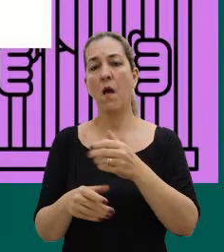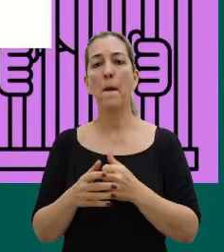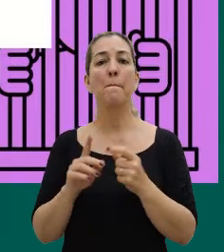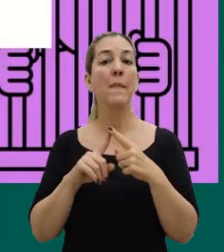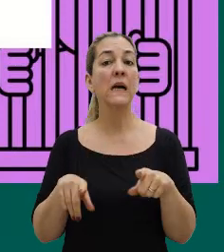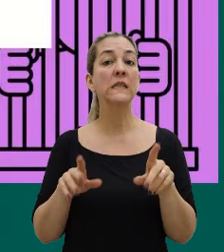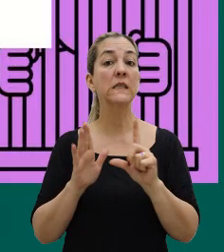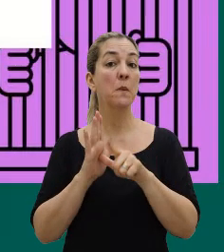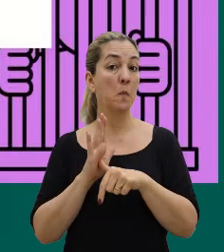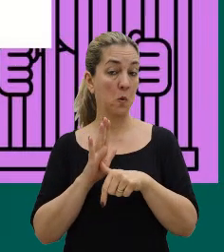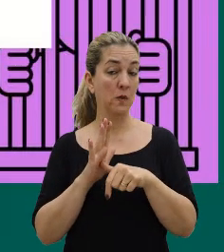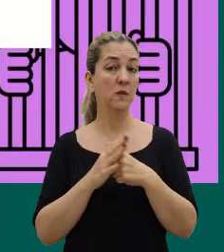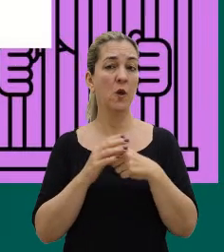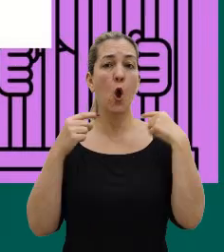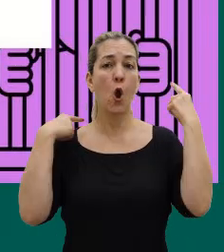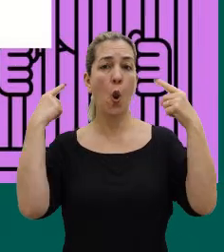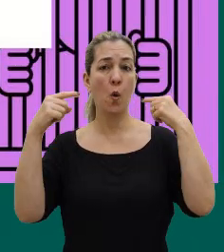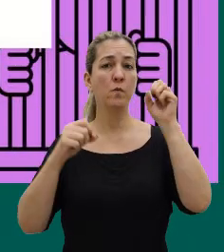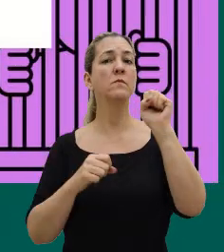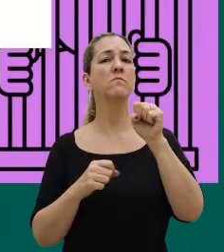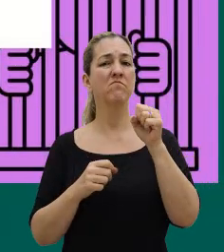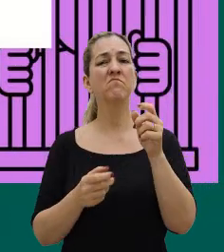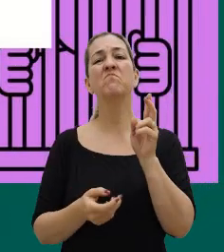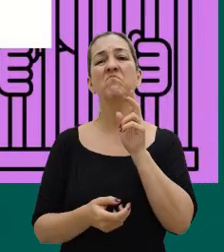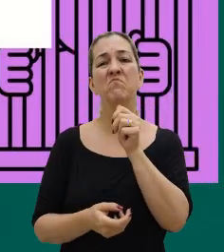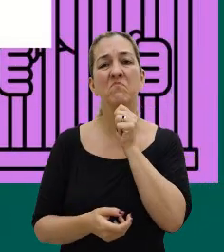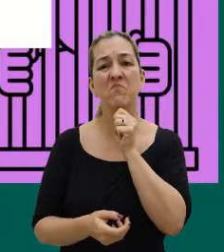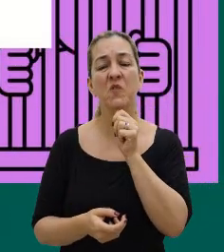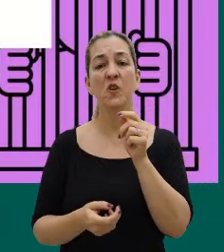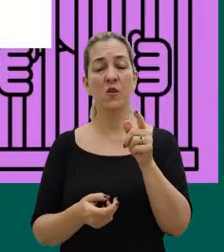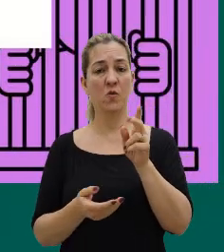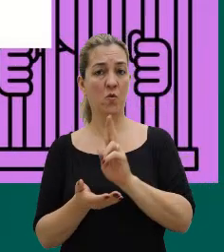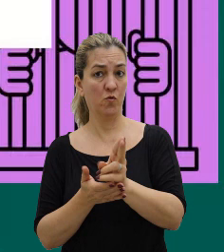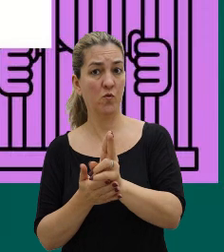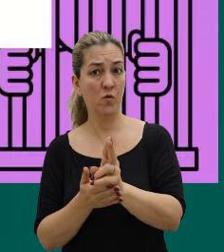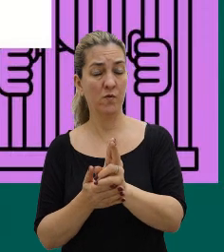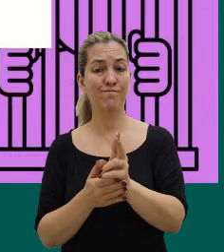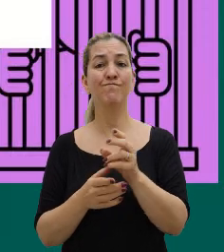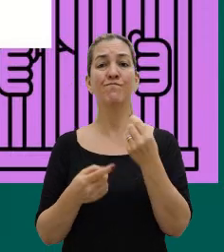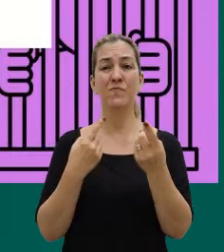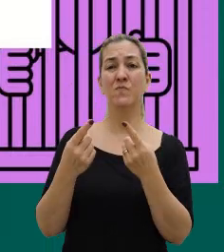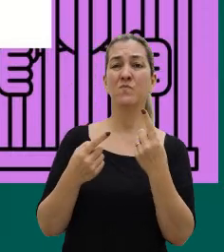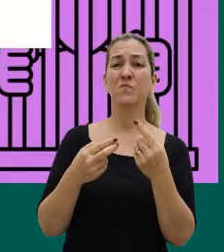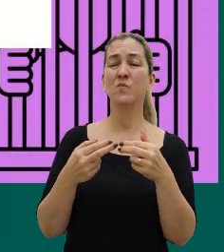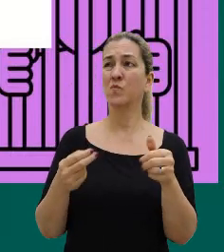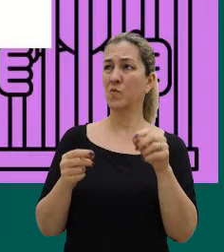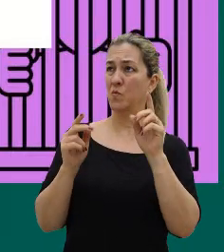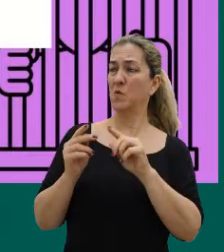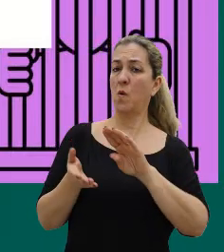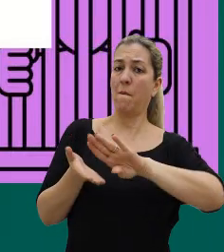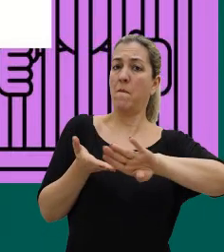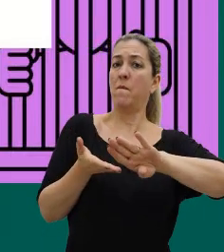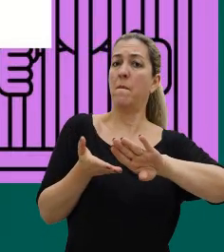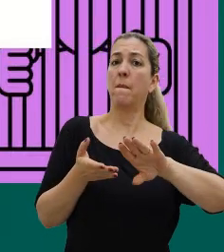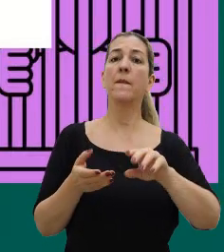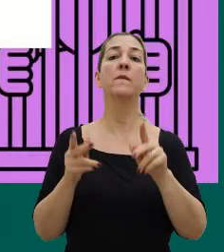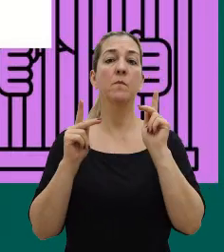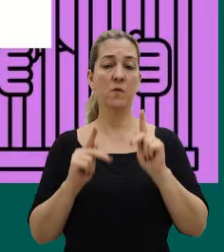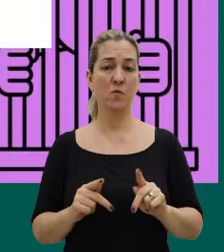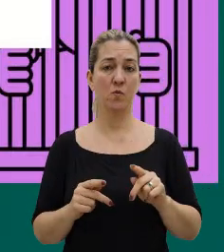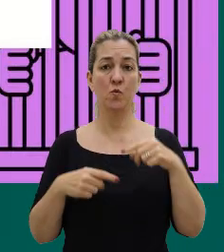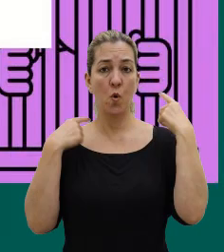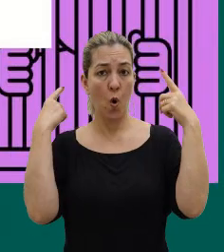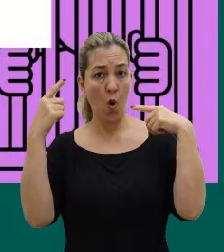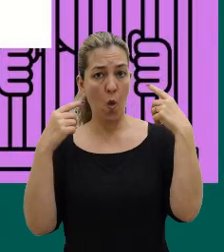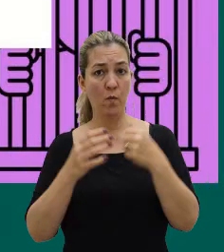mas, depois disso, a loucura, assim, ainda continuou sendo um motivo para ser encarcerado, né, para as pessoas. Então, o louco,